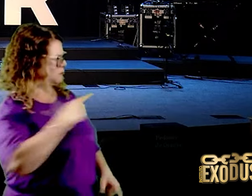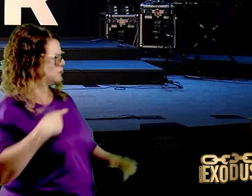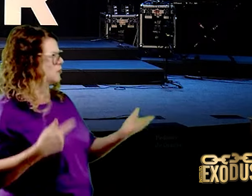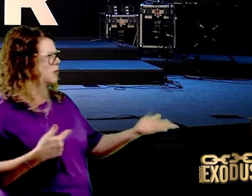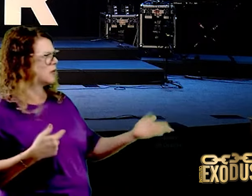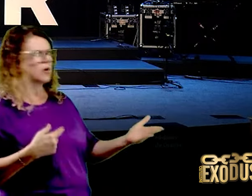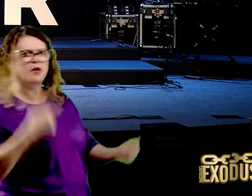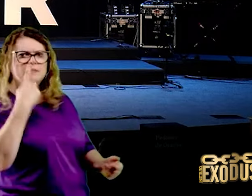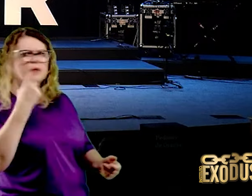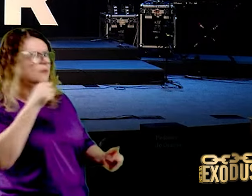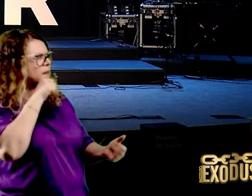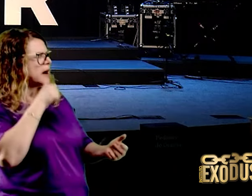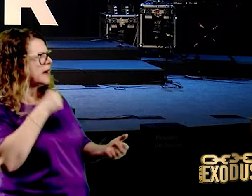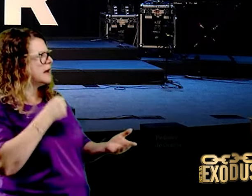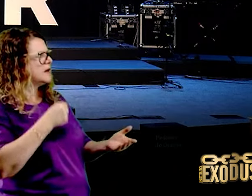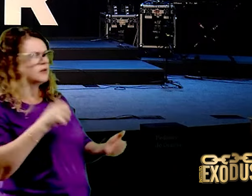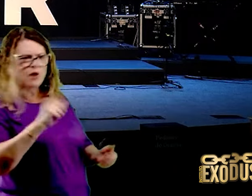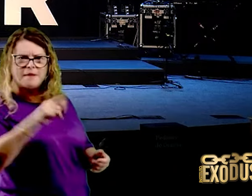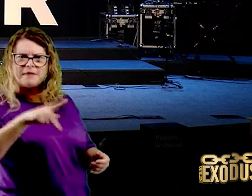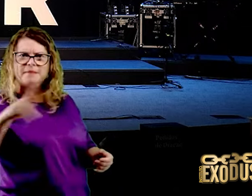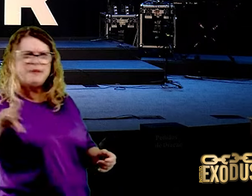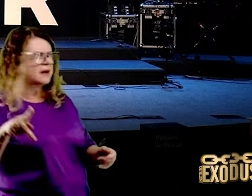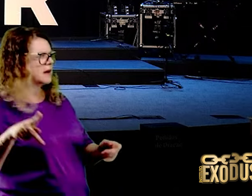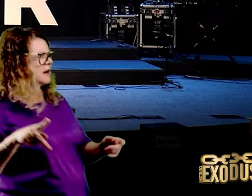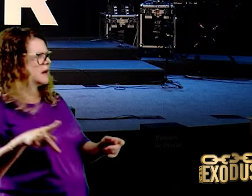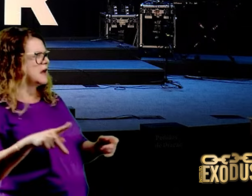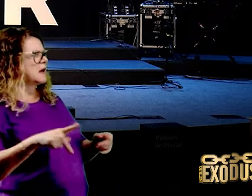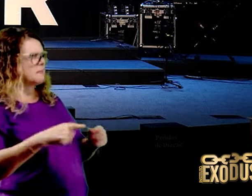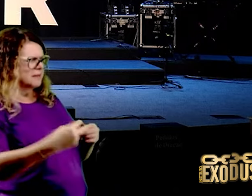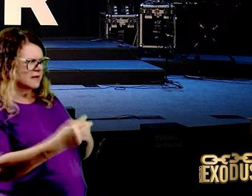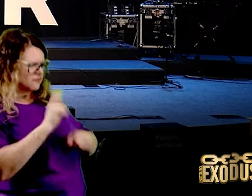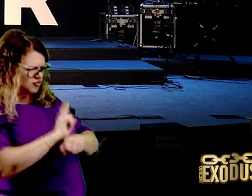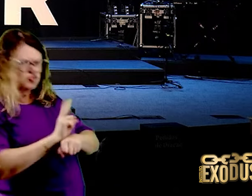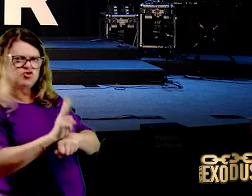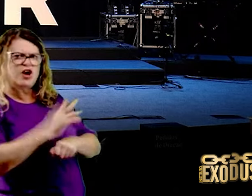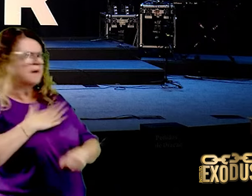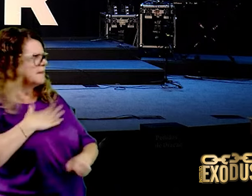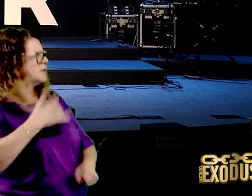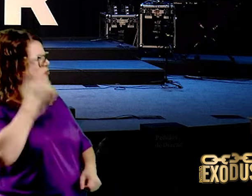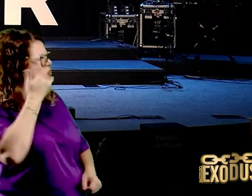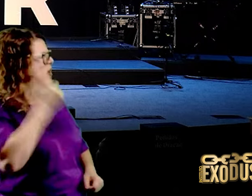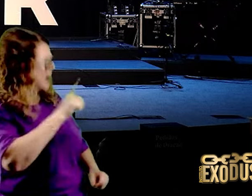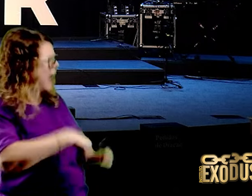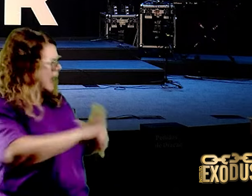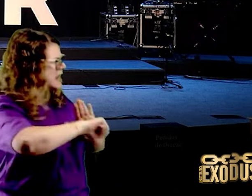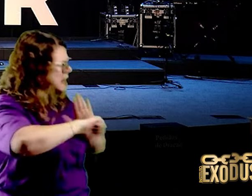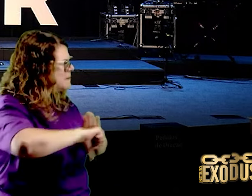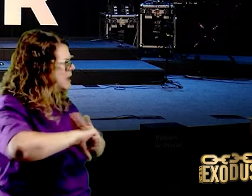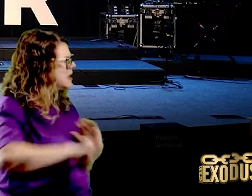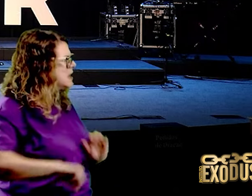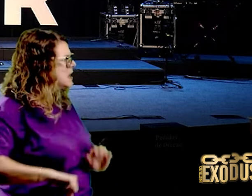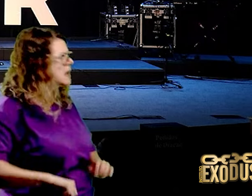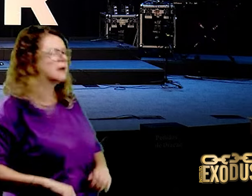Assim mesmo para mim. Falei, é, é crime, mas,